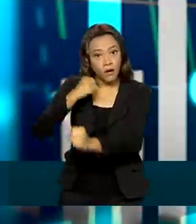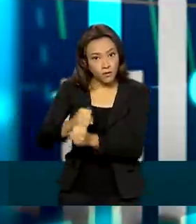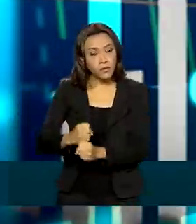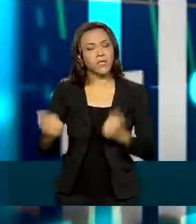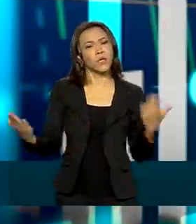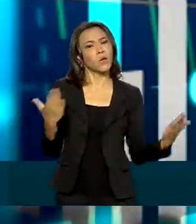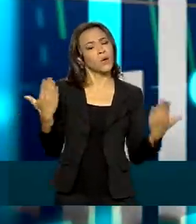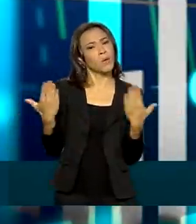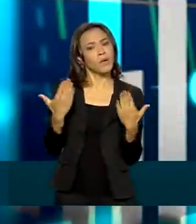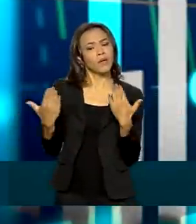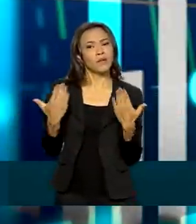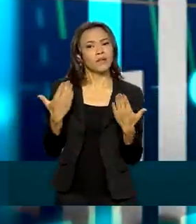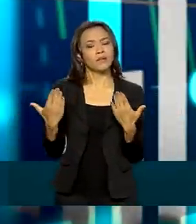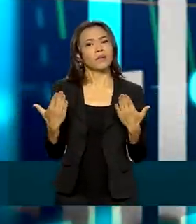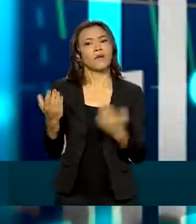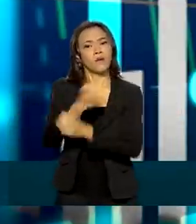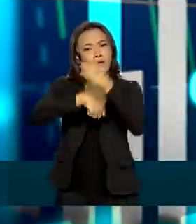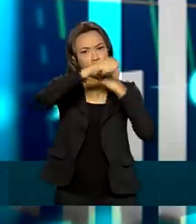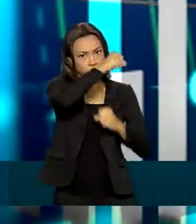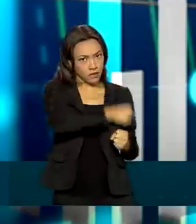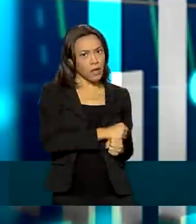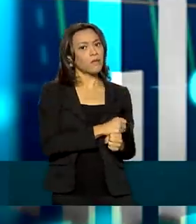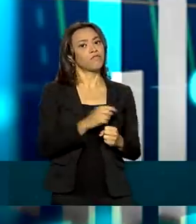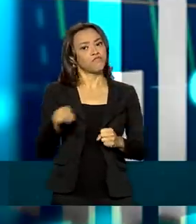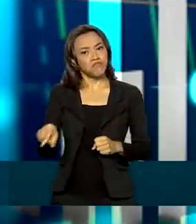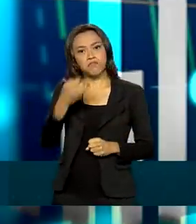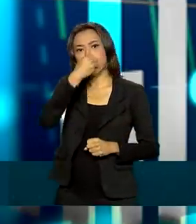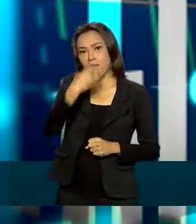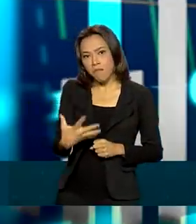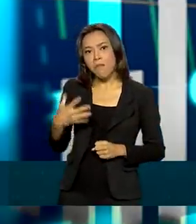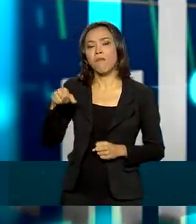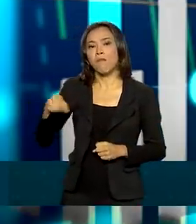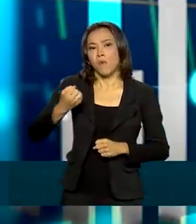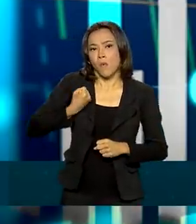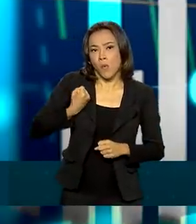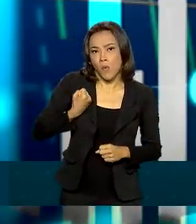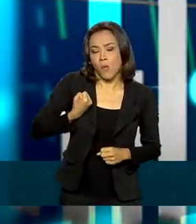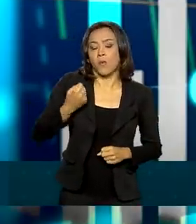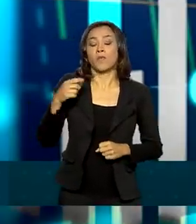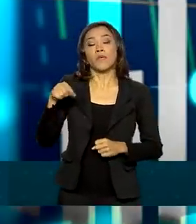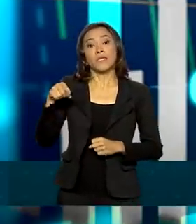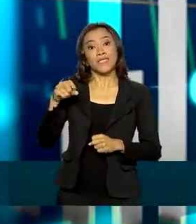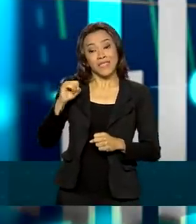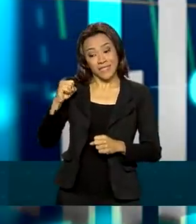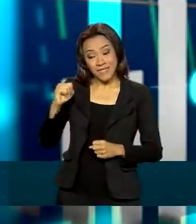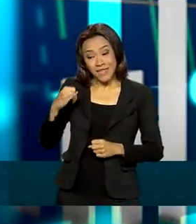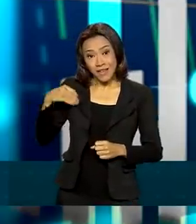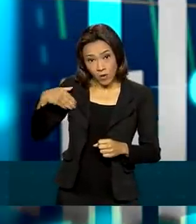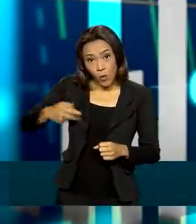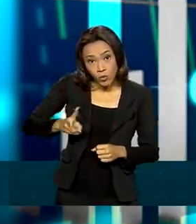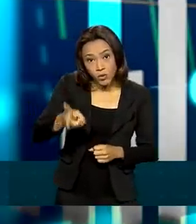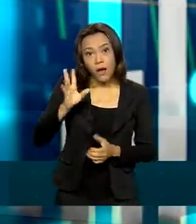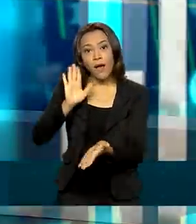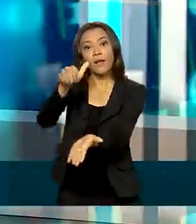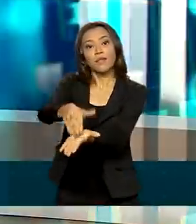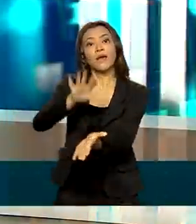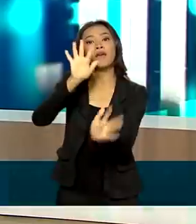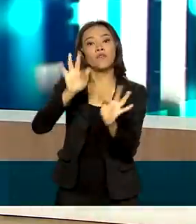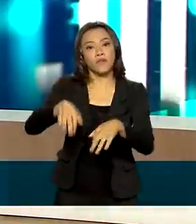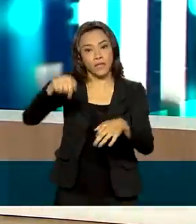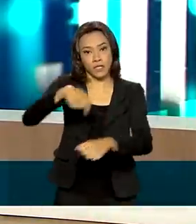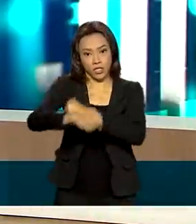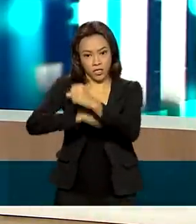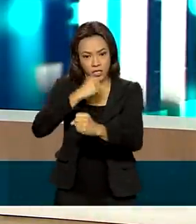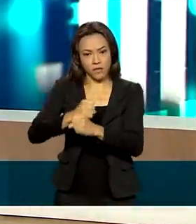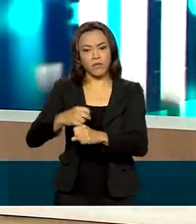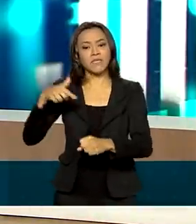comparação com o ano passado. Se nós projetarmos esse superávit até o final do ano, vamos chegar a um valor em torno